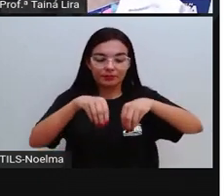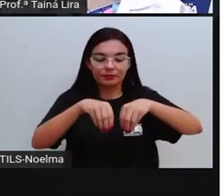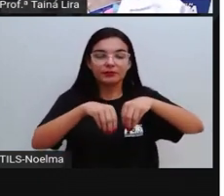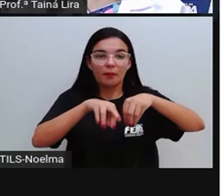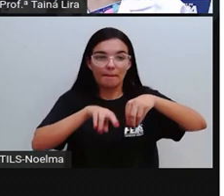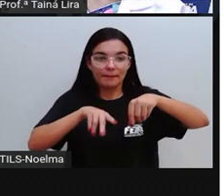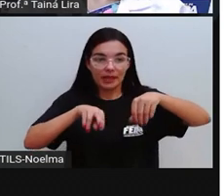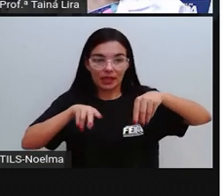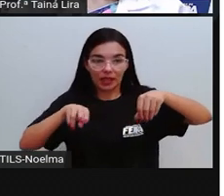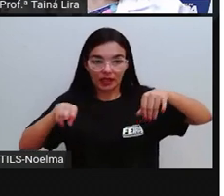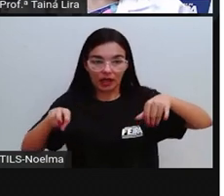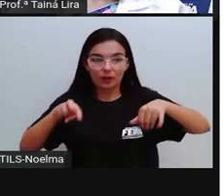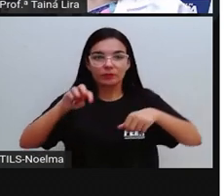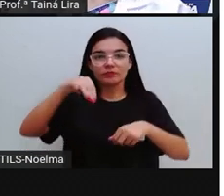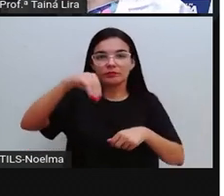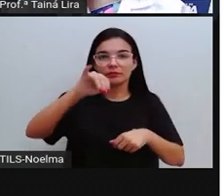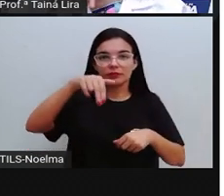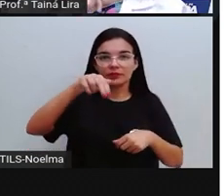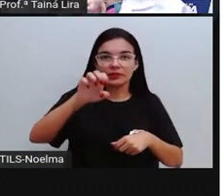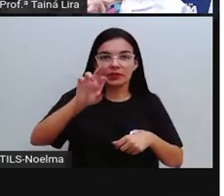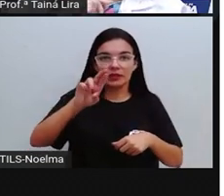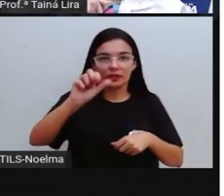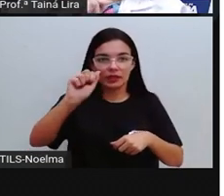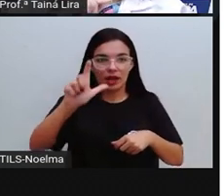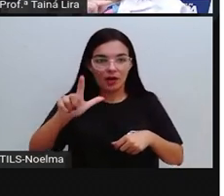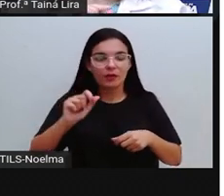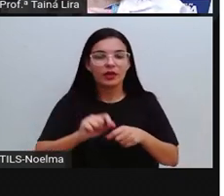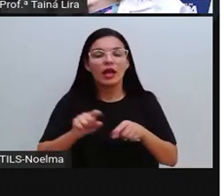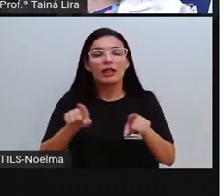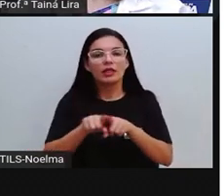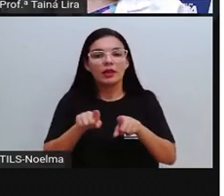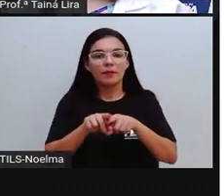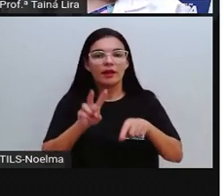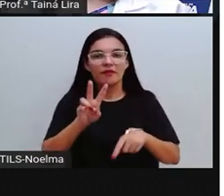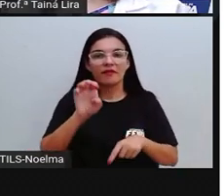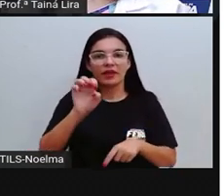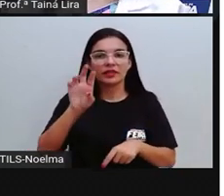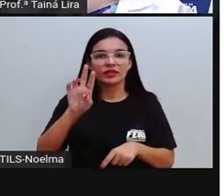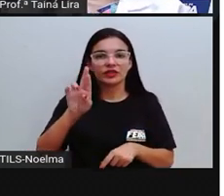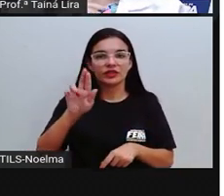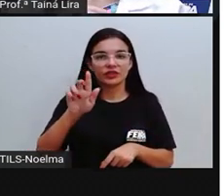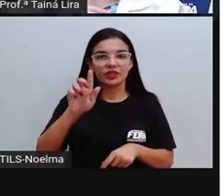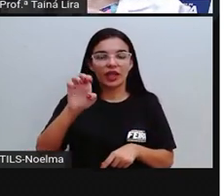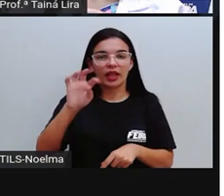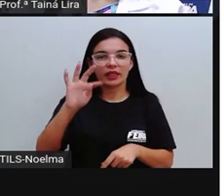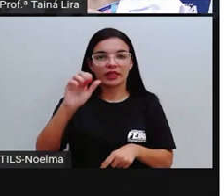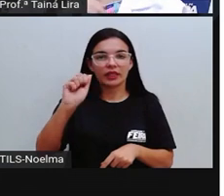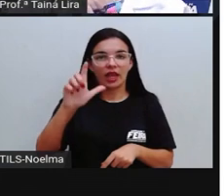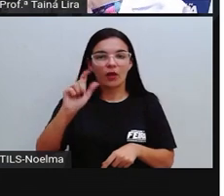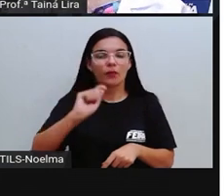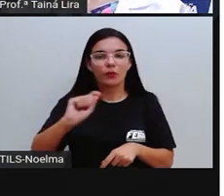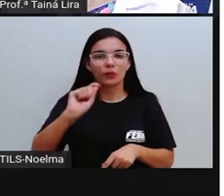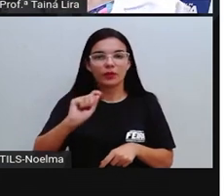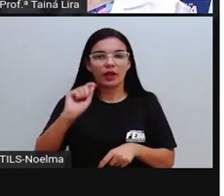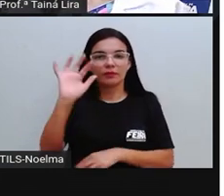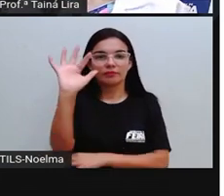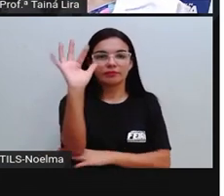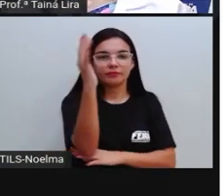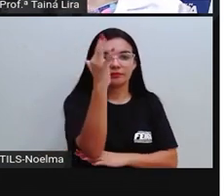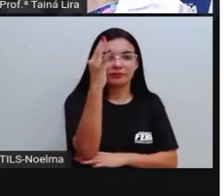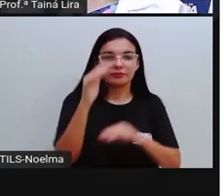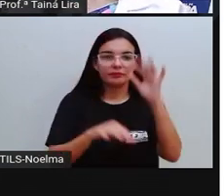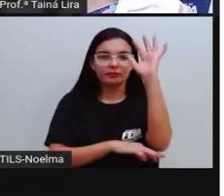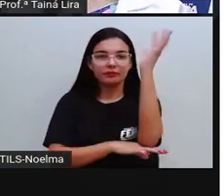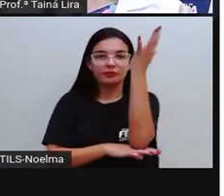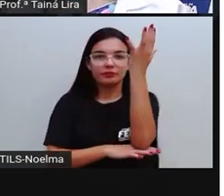extrativismo mineral, existe o extrativismo vegetal e existe também o extrativismo